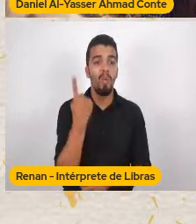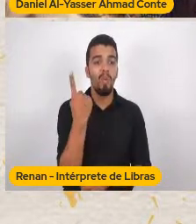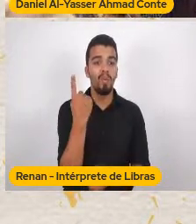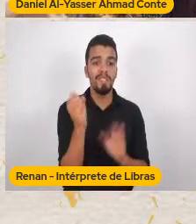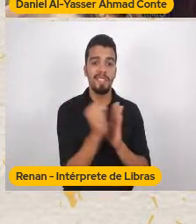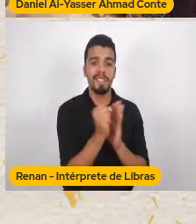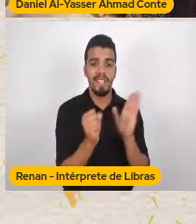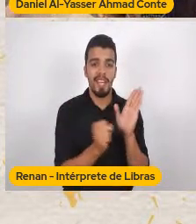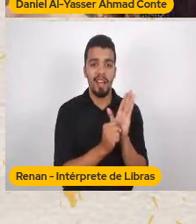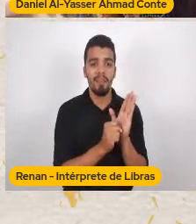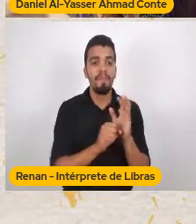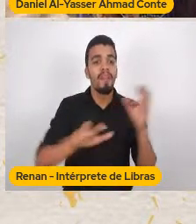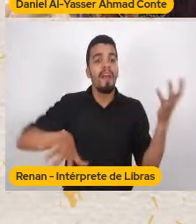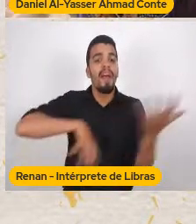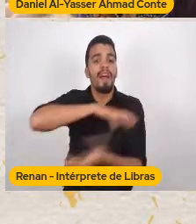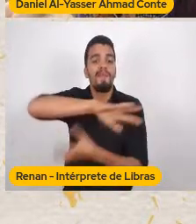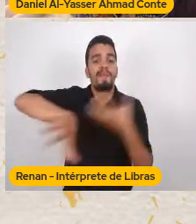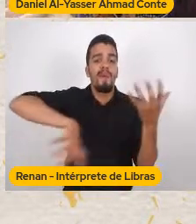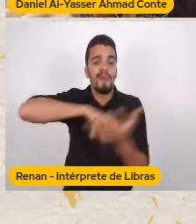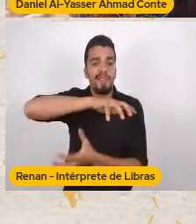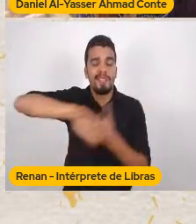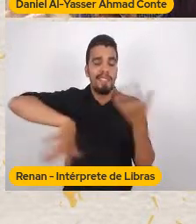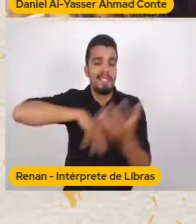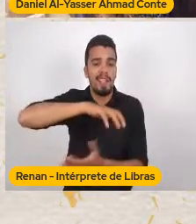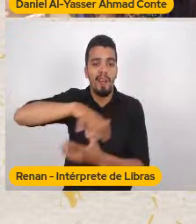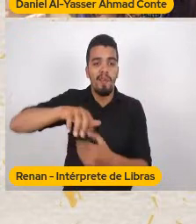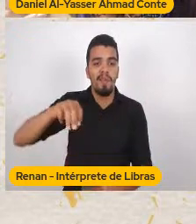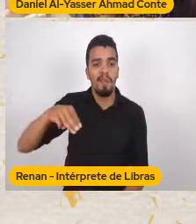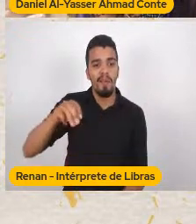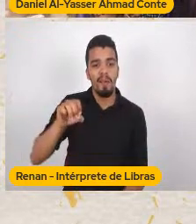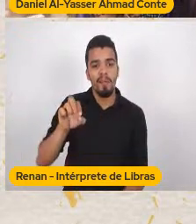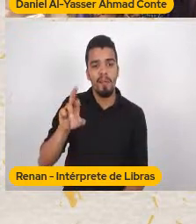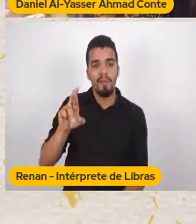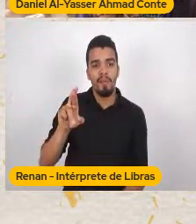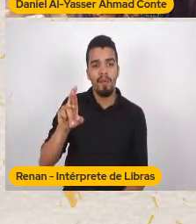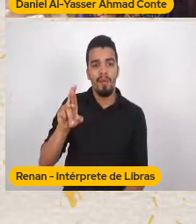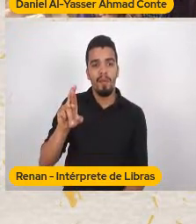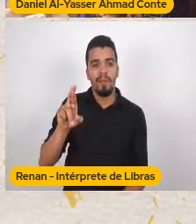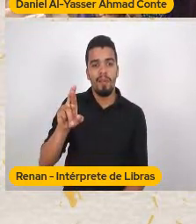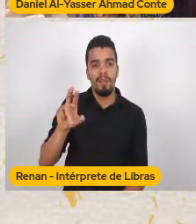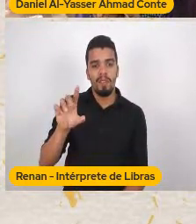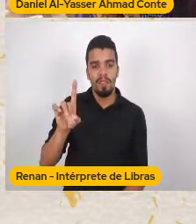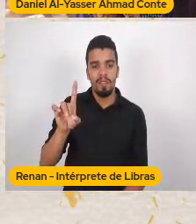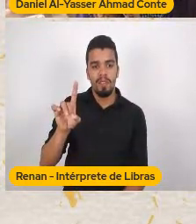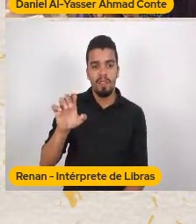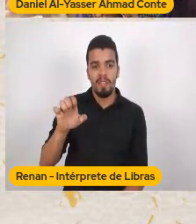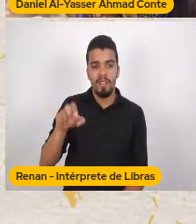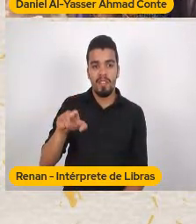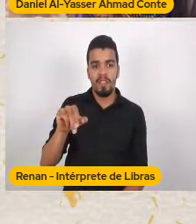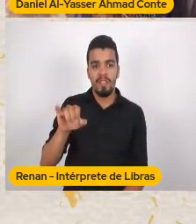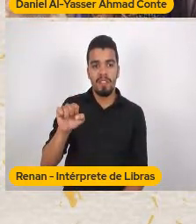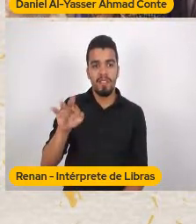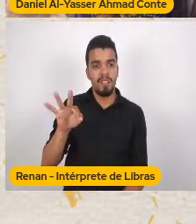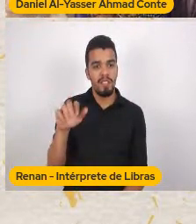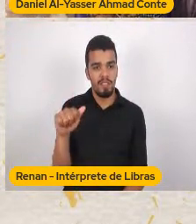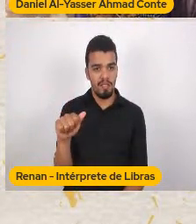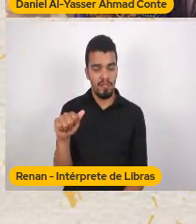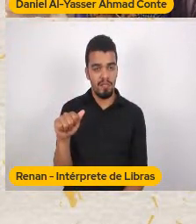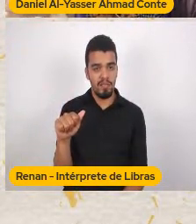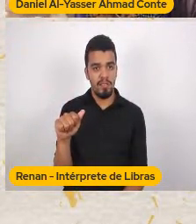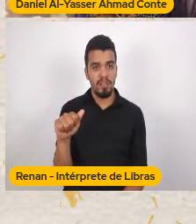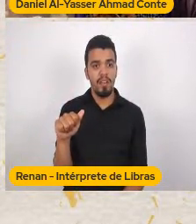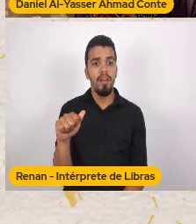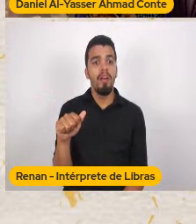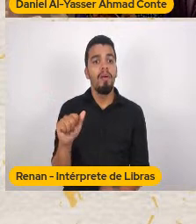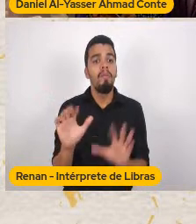maravilhosa E foi uma coisa bonita Que aconteceu Não tô falando isso Mas a semana de arte moderna Hoje tem vários estudos Que elas Que